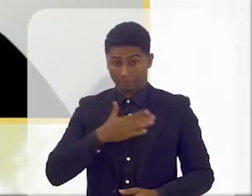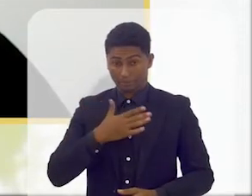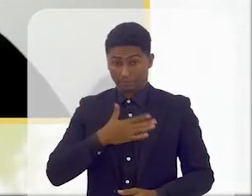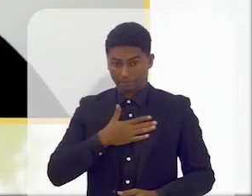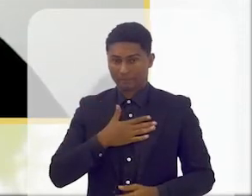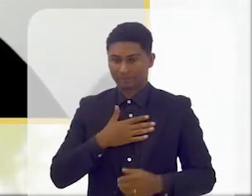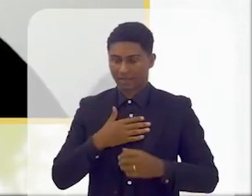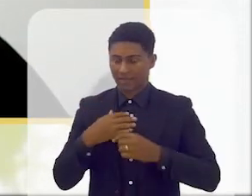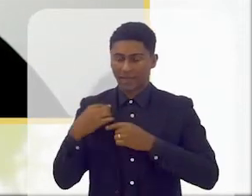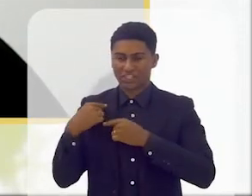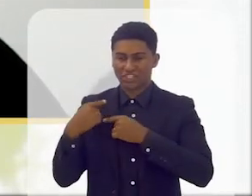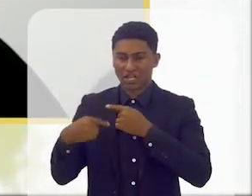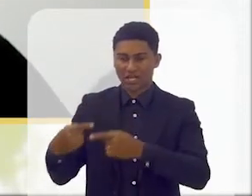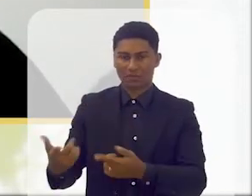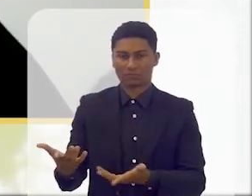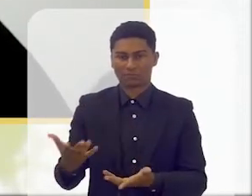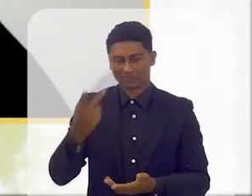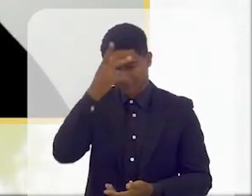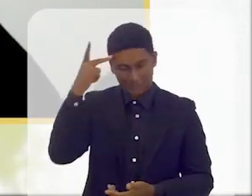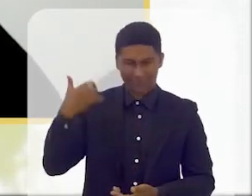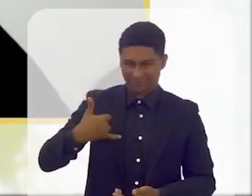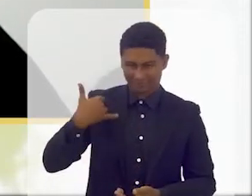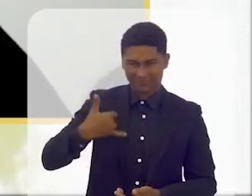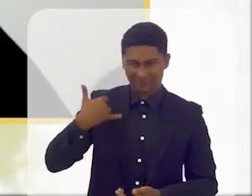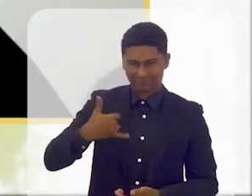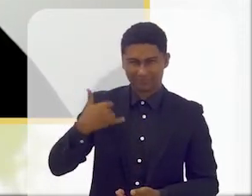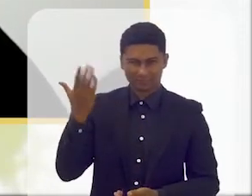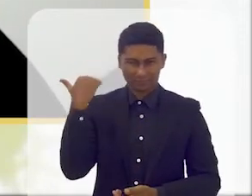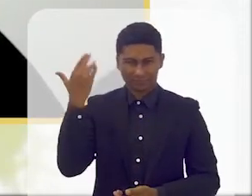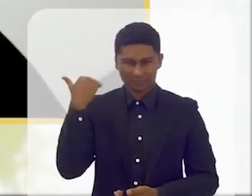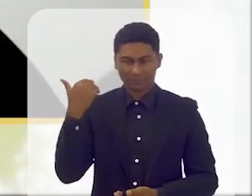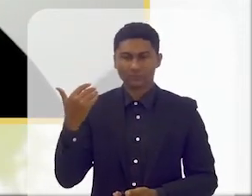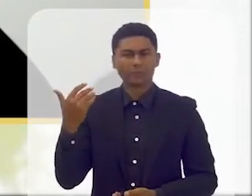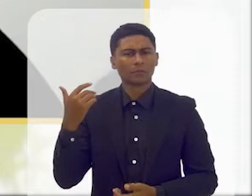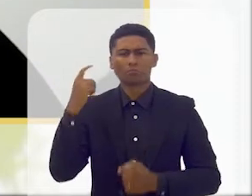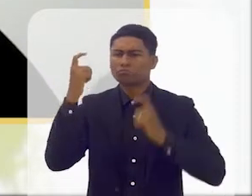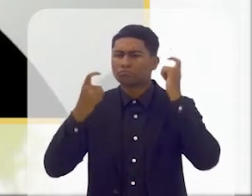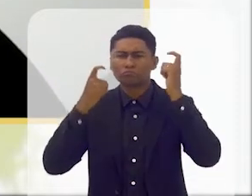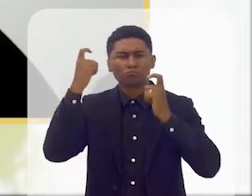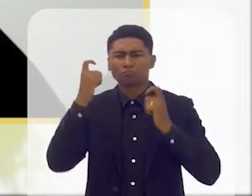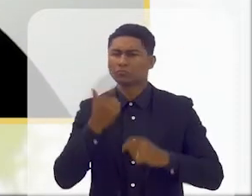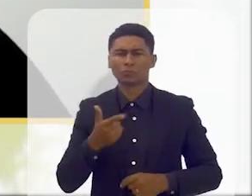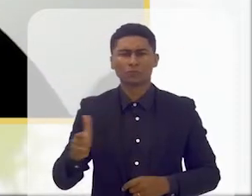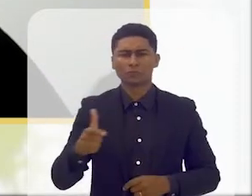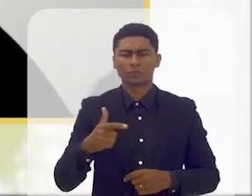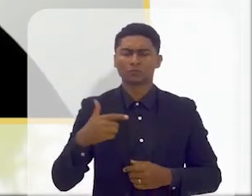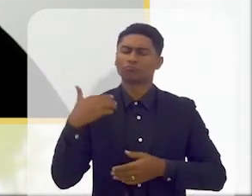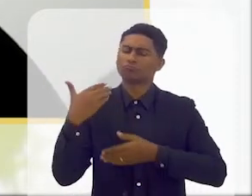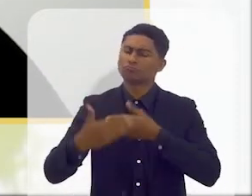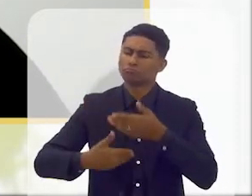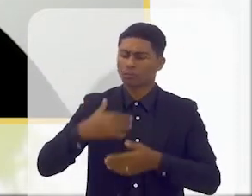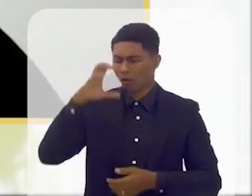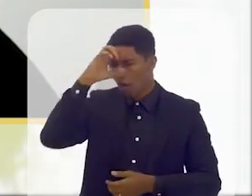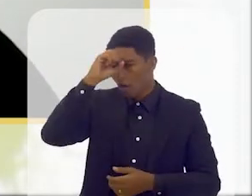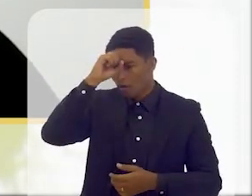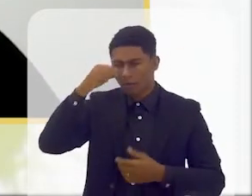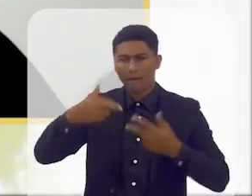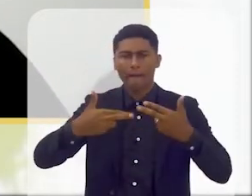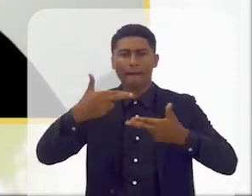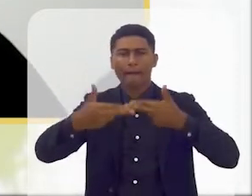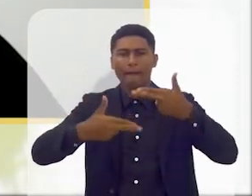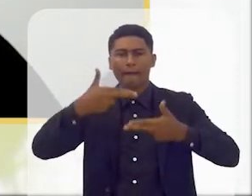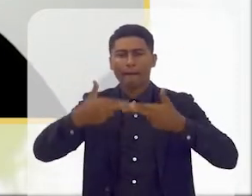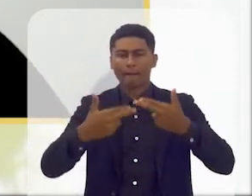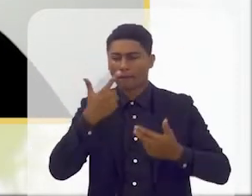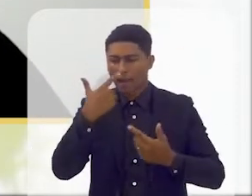geração que não tinha preocupações, muitas destas preocupações, a minha geração aprendeu a reciclar o lixo